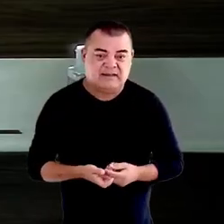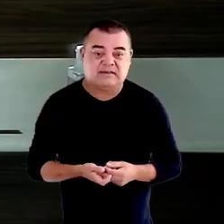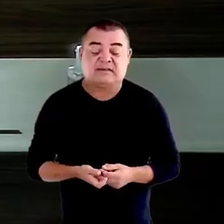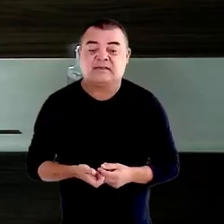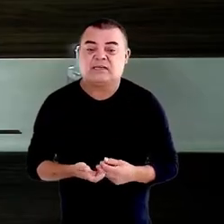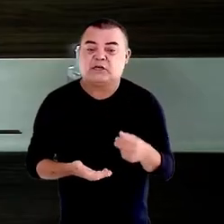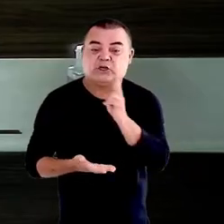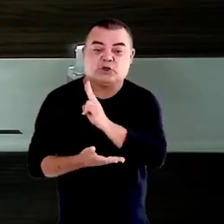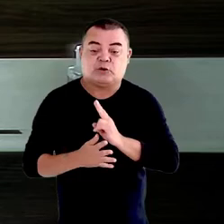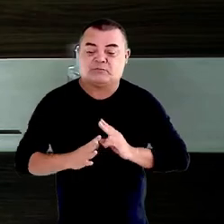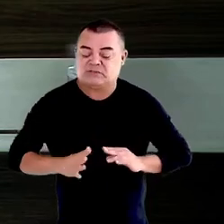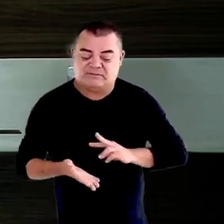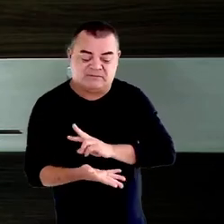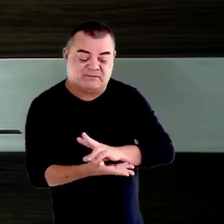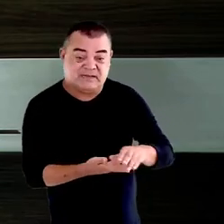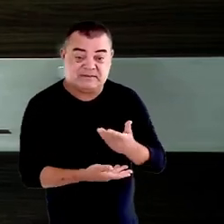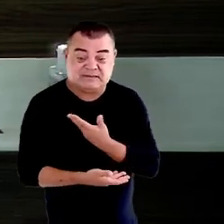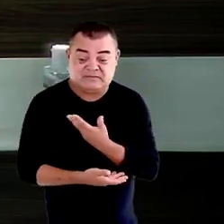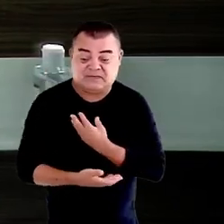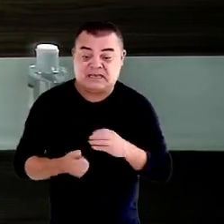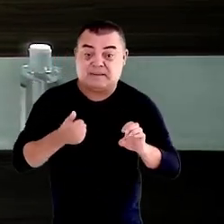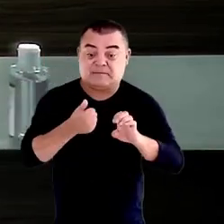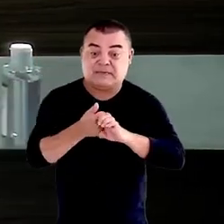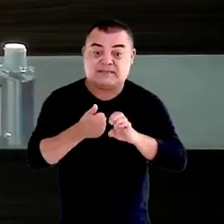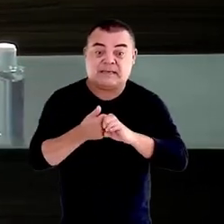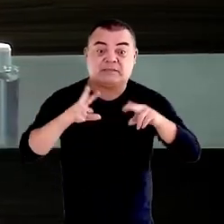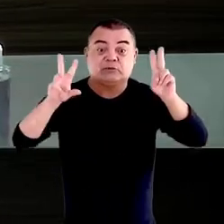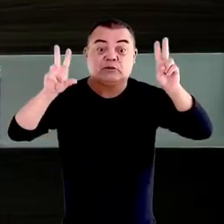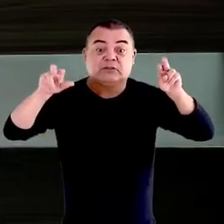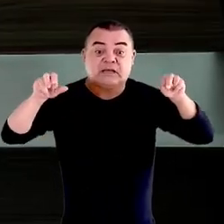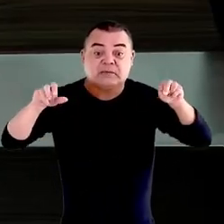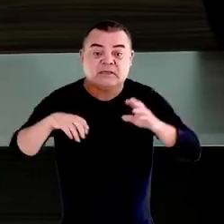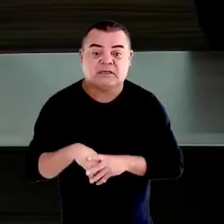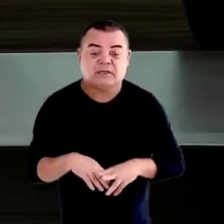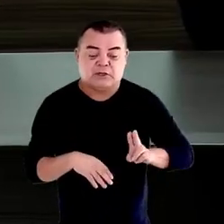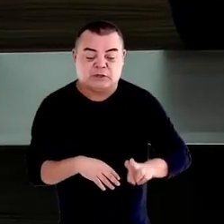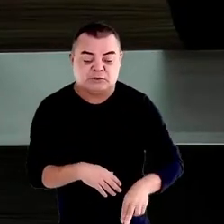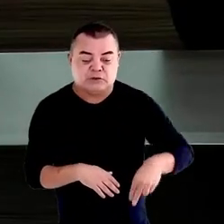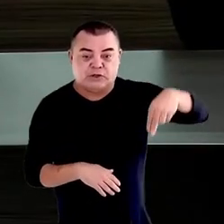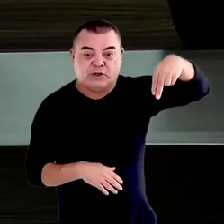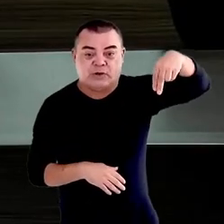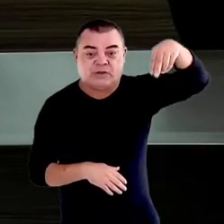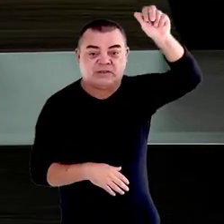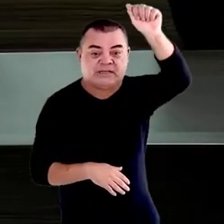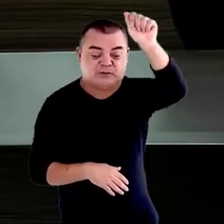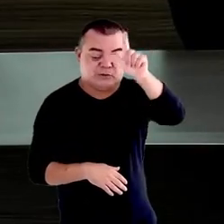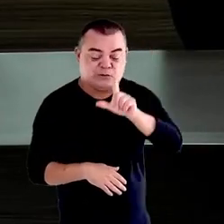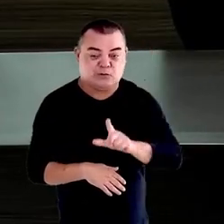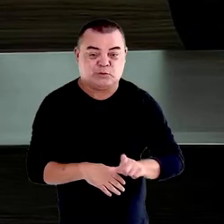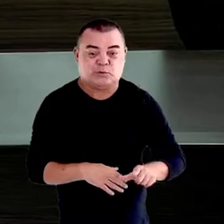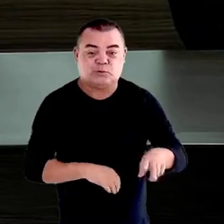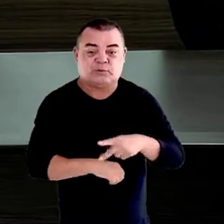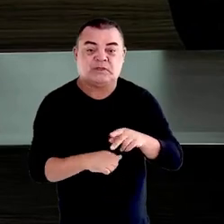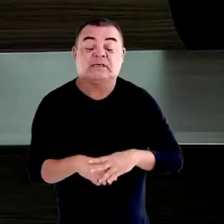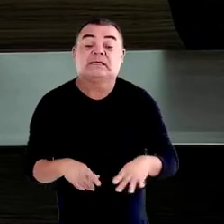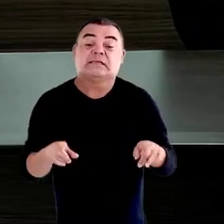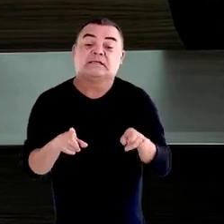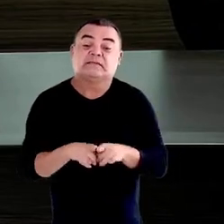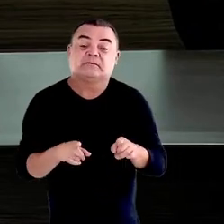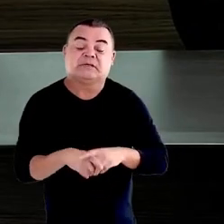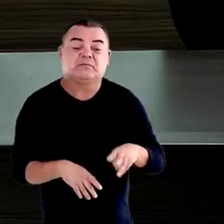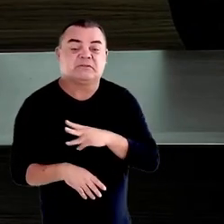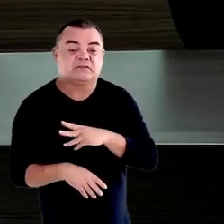especialistas no tema, de norte a sul do país, dos três ramos do Ministério Público, do